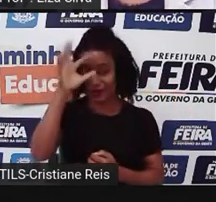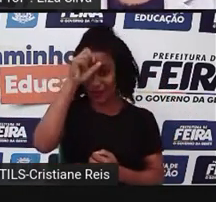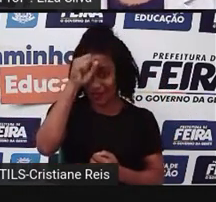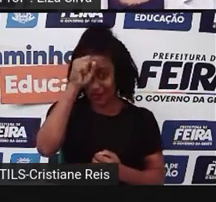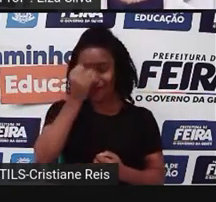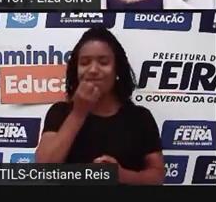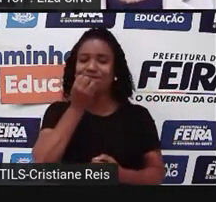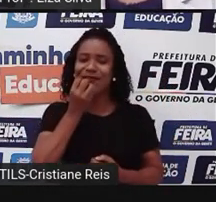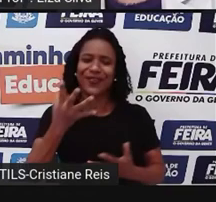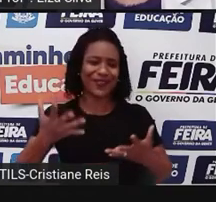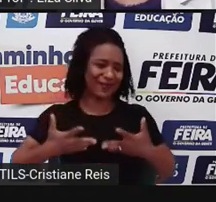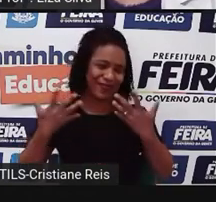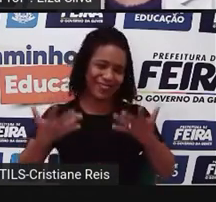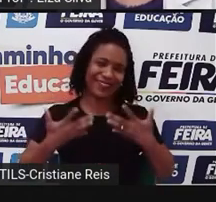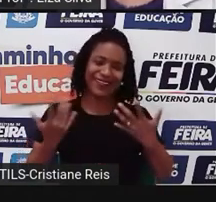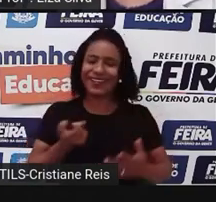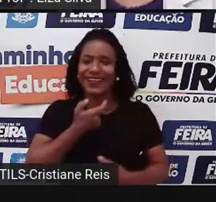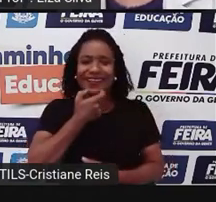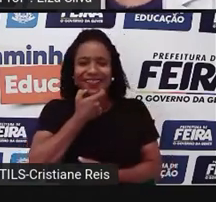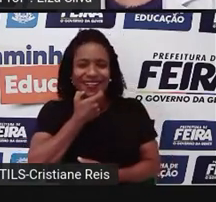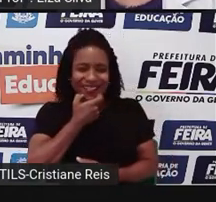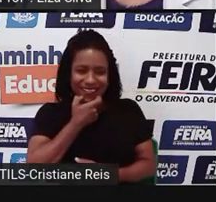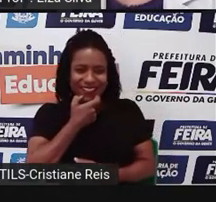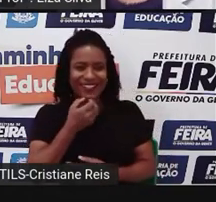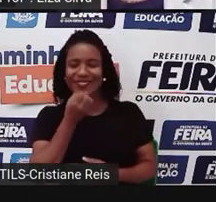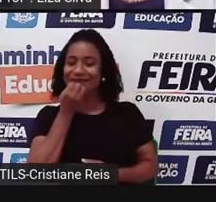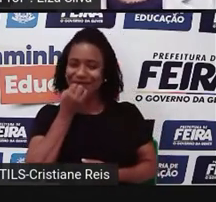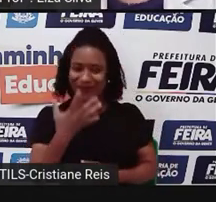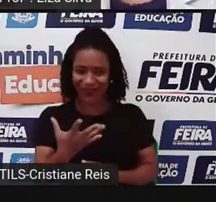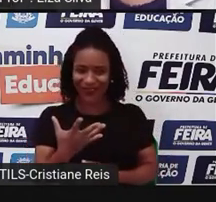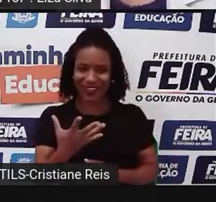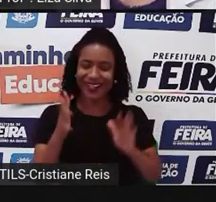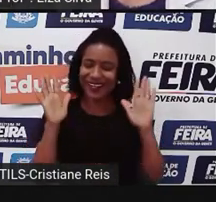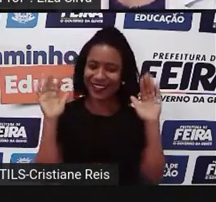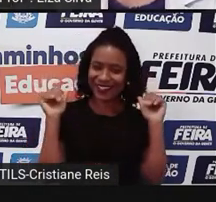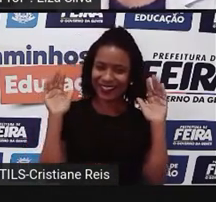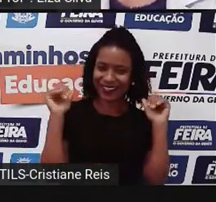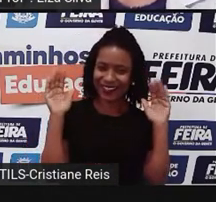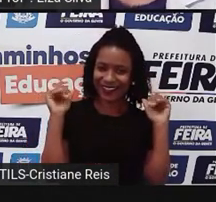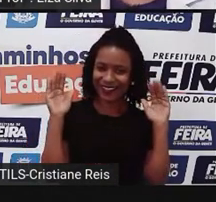divertido e em inglês nem se fala. Ok? Bye!